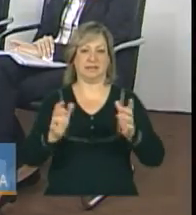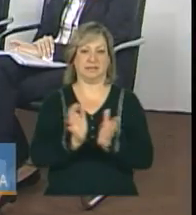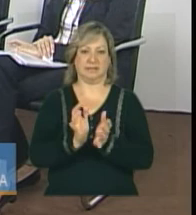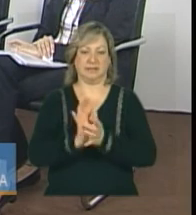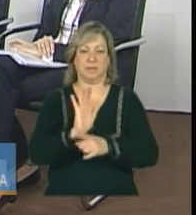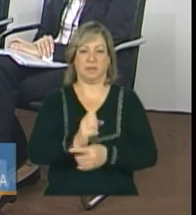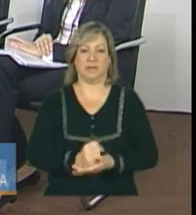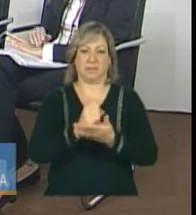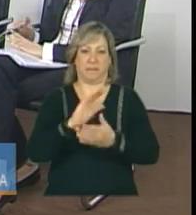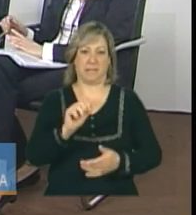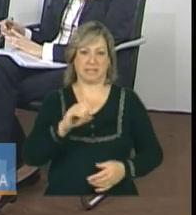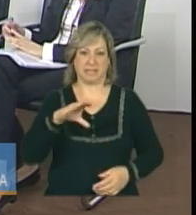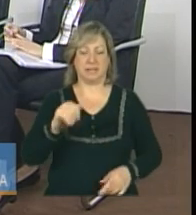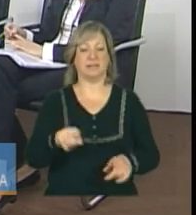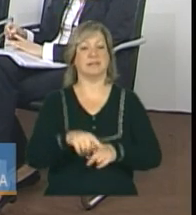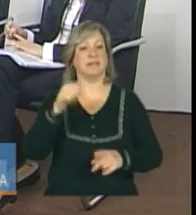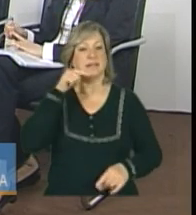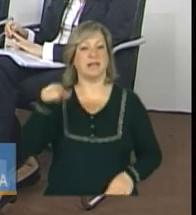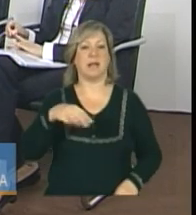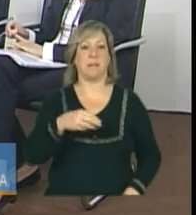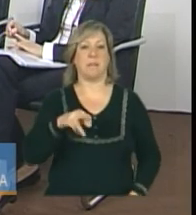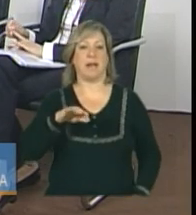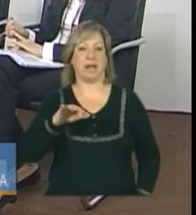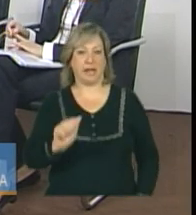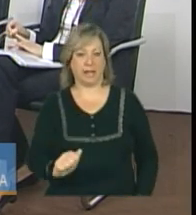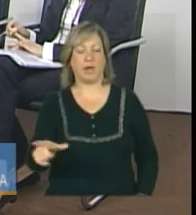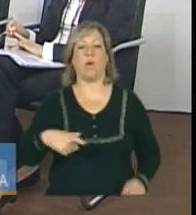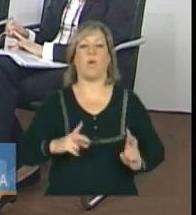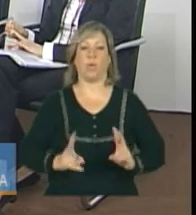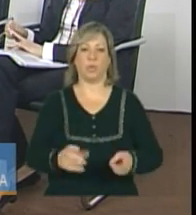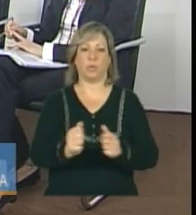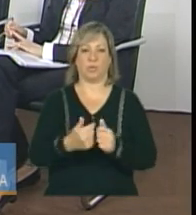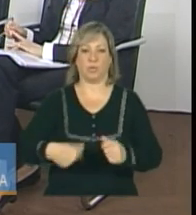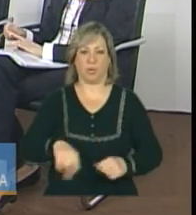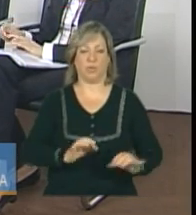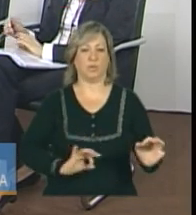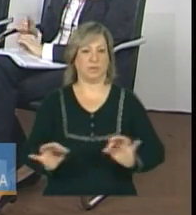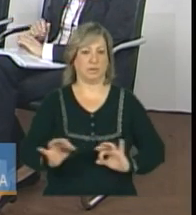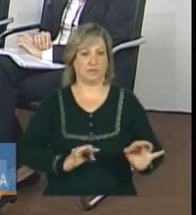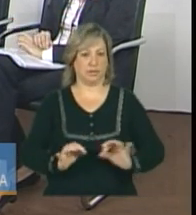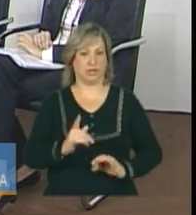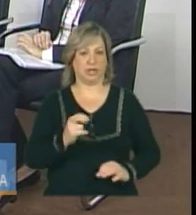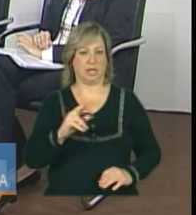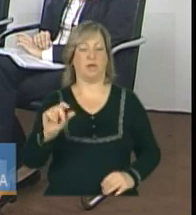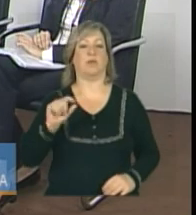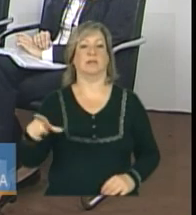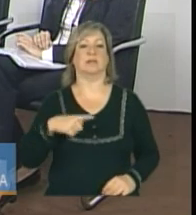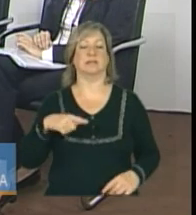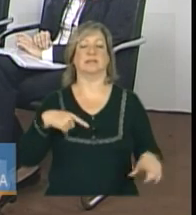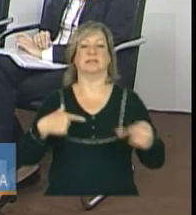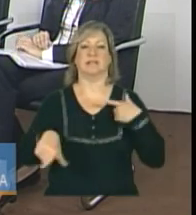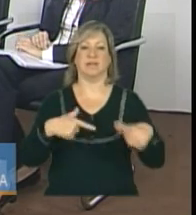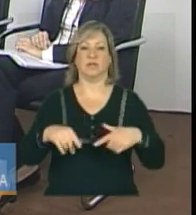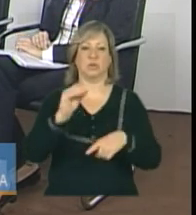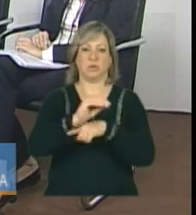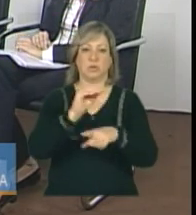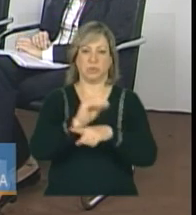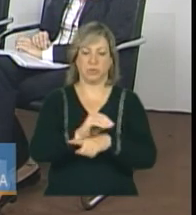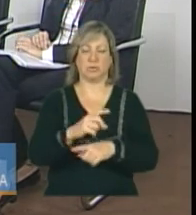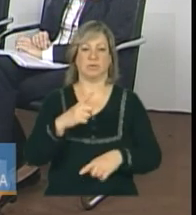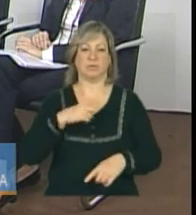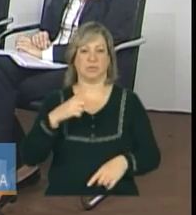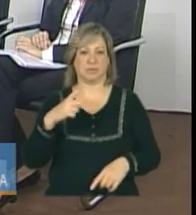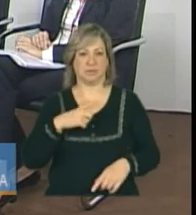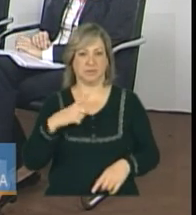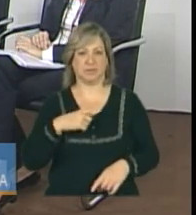e a Maria de Socorro continua com a gente, coordenadora geral de serviços socioassistenciais à família. Socorro, a primeira